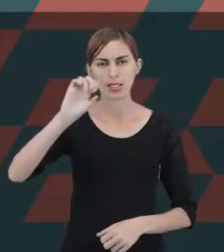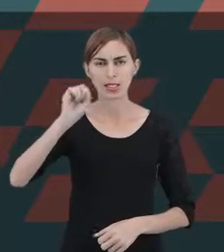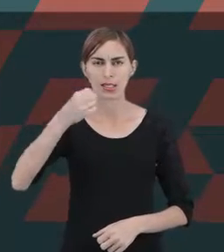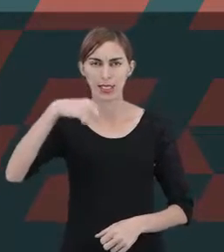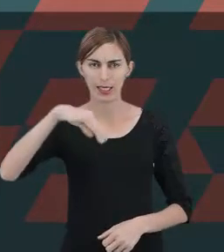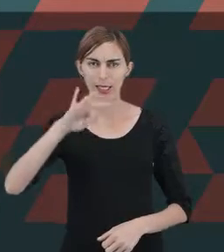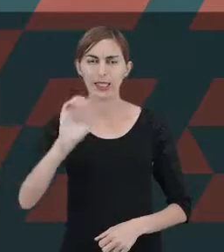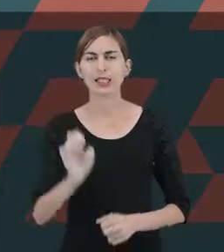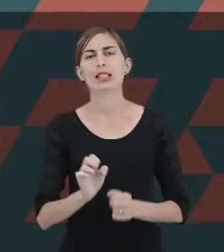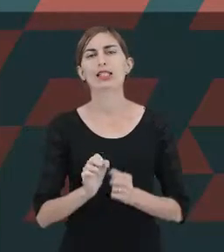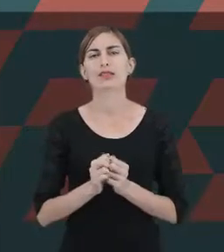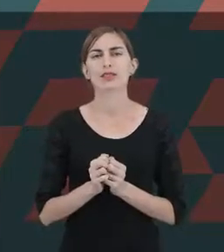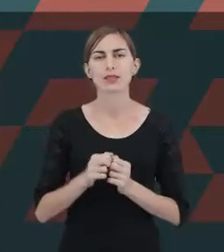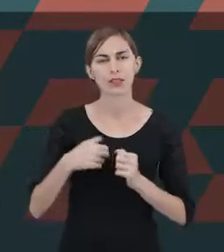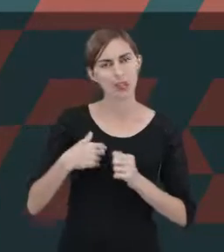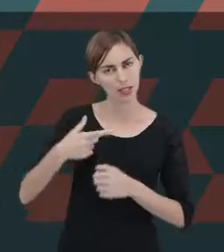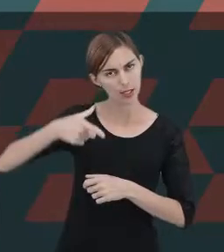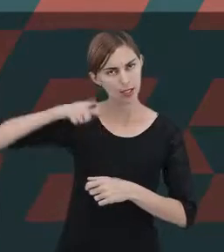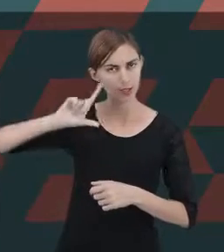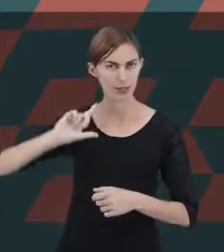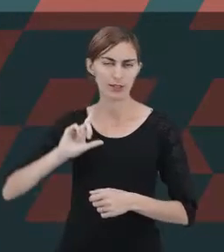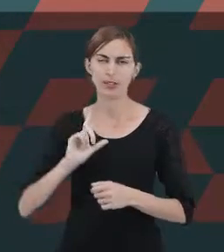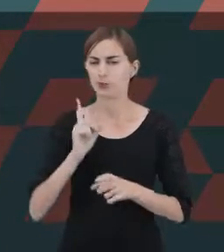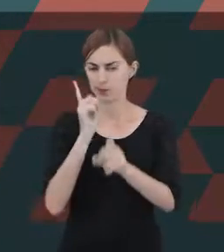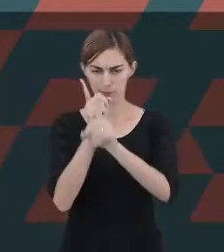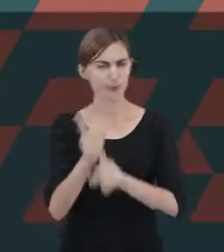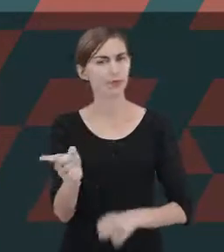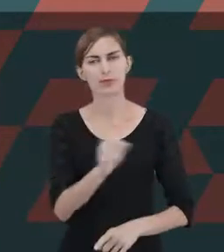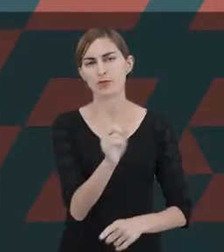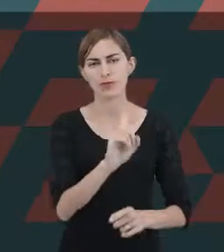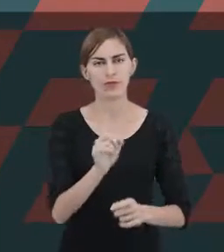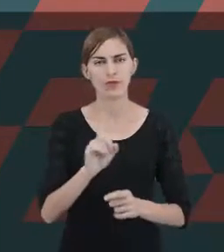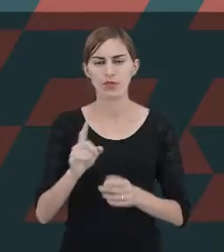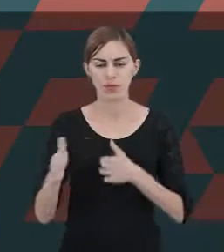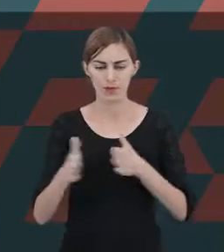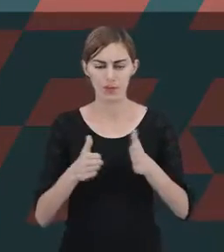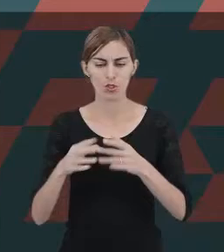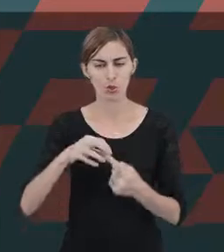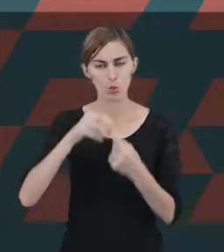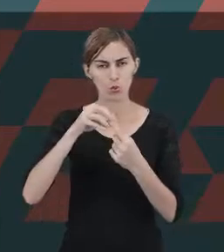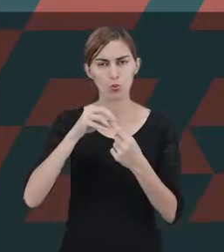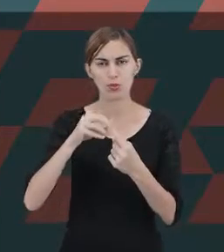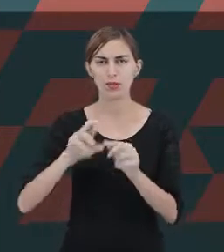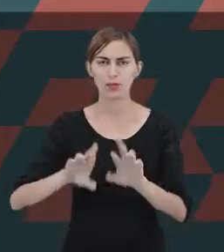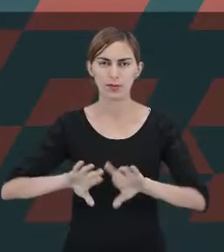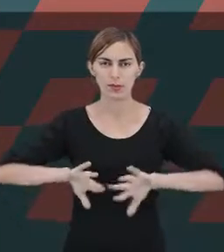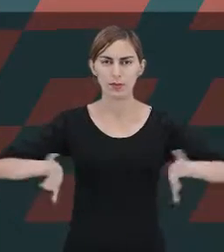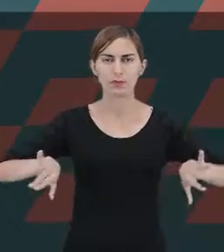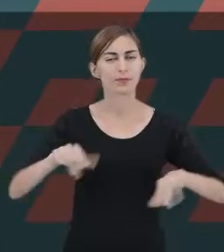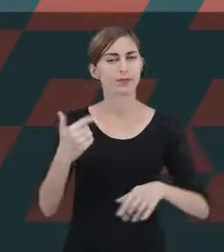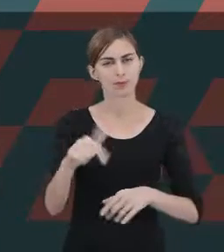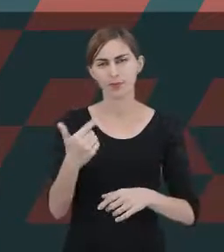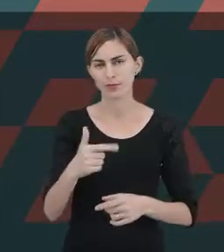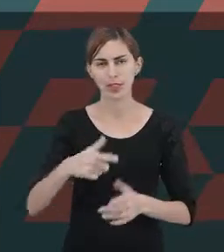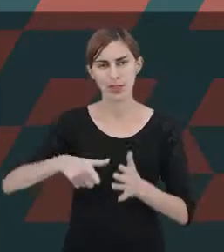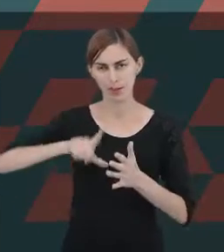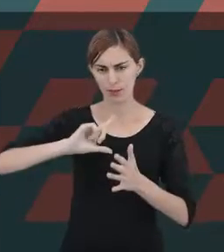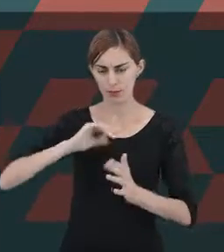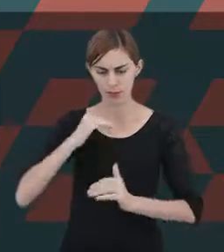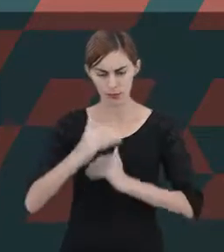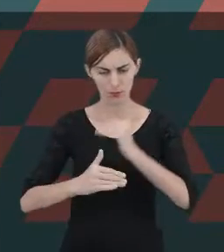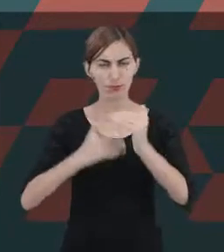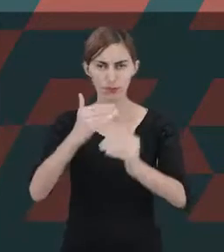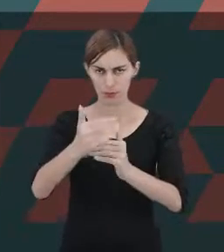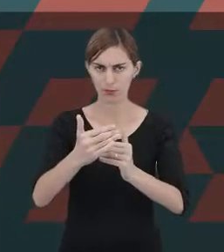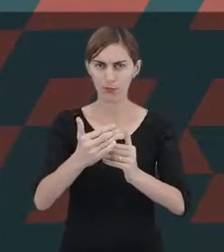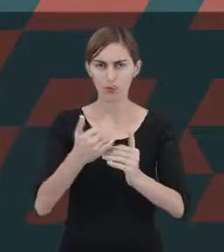a adolescência antes não era identificada como uma fase única e isolada. Antes, no processo de início